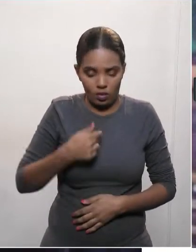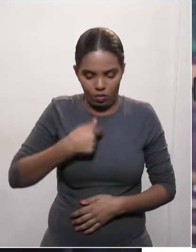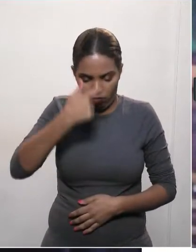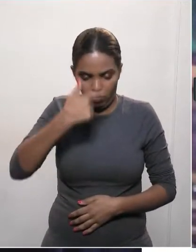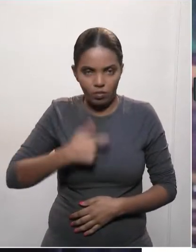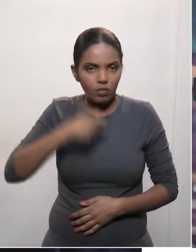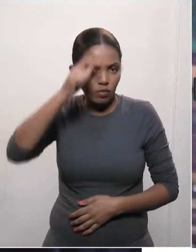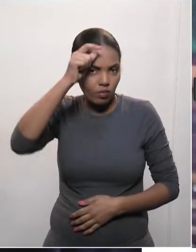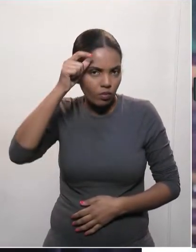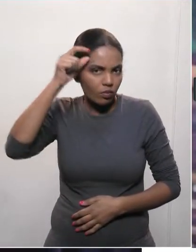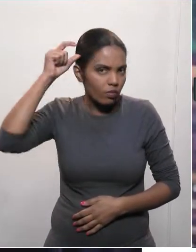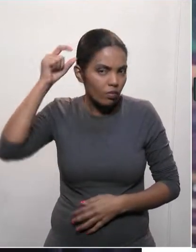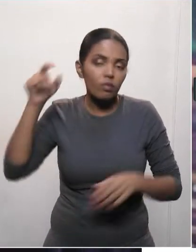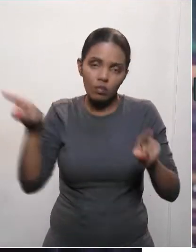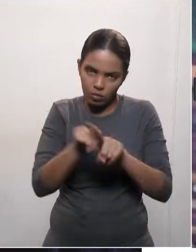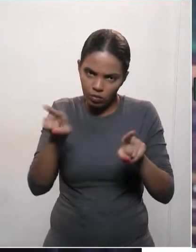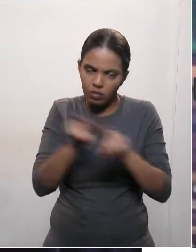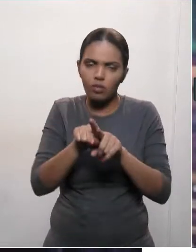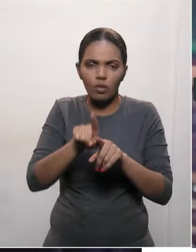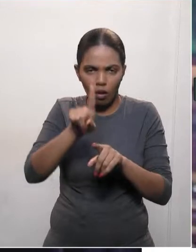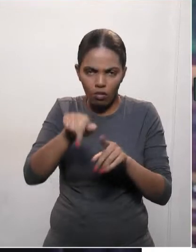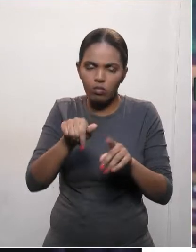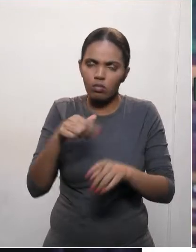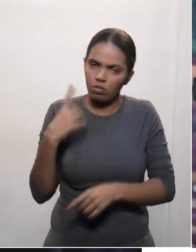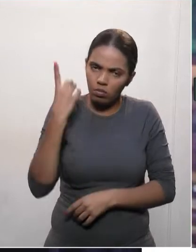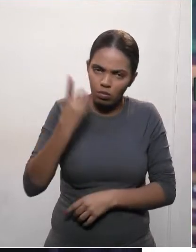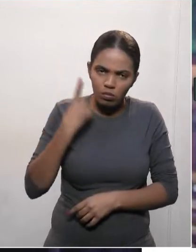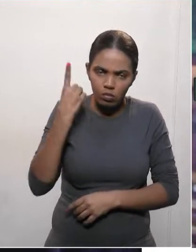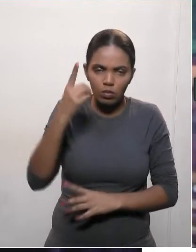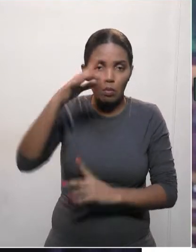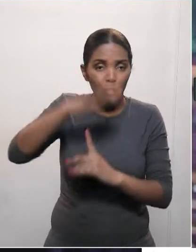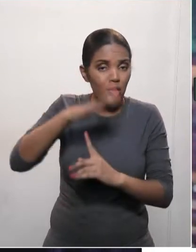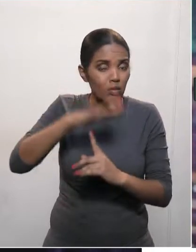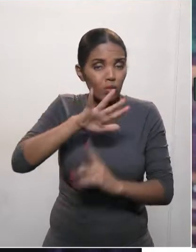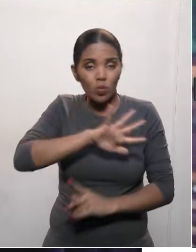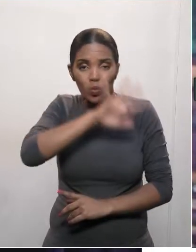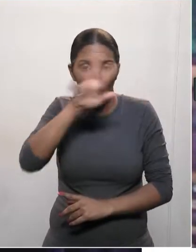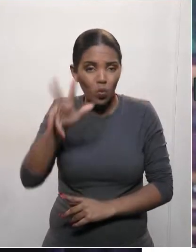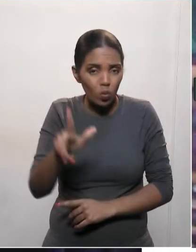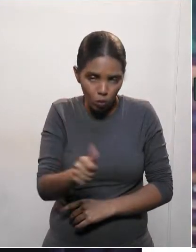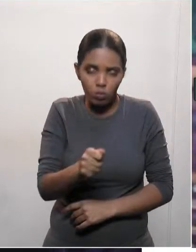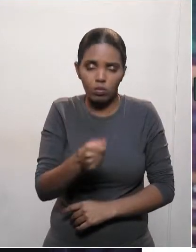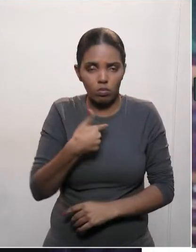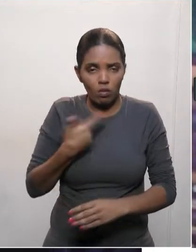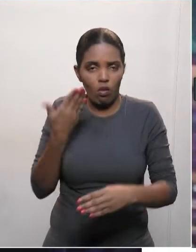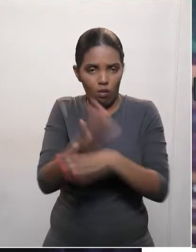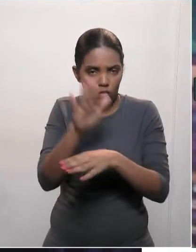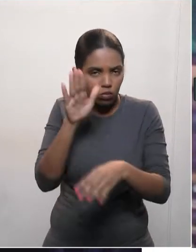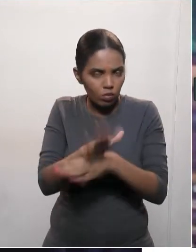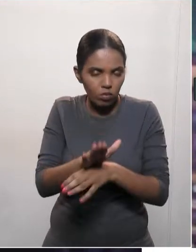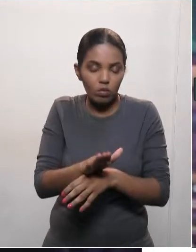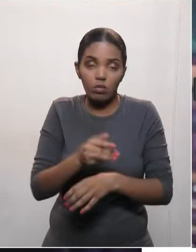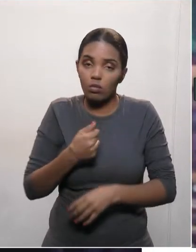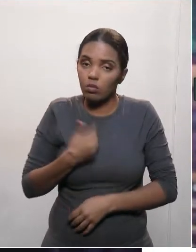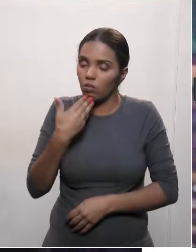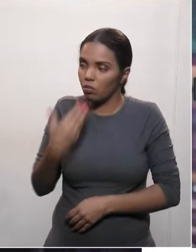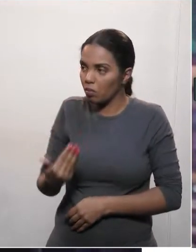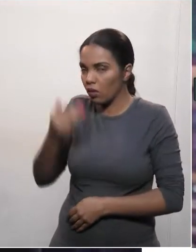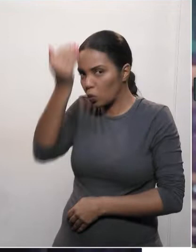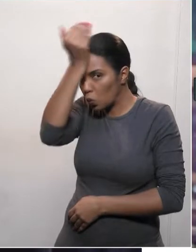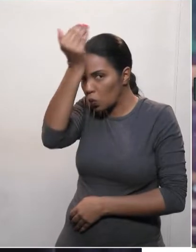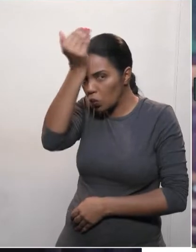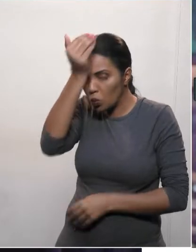também é deputado do Estado do Paraná e está aqui para somar. Eu faço um apelo ao líder do governo, a Roussein Bach,